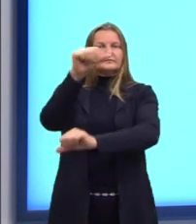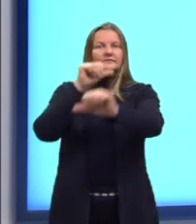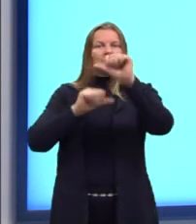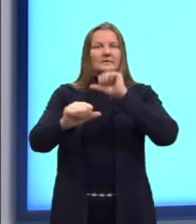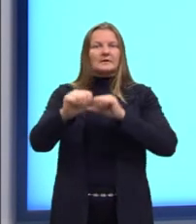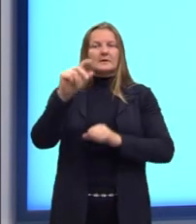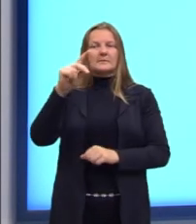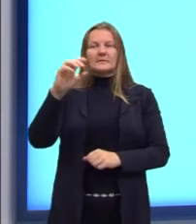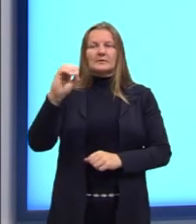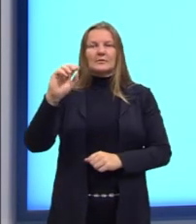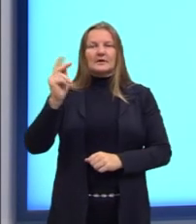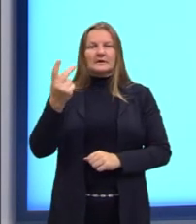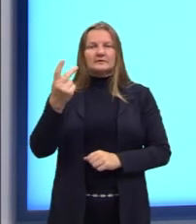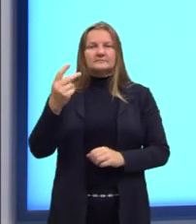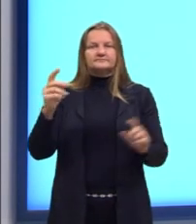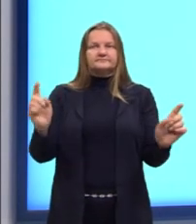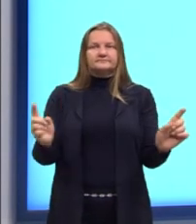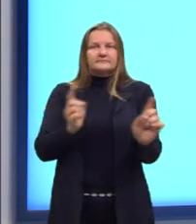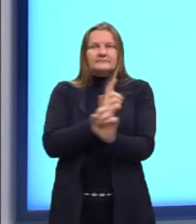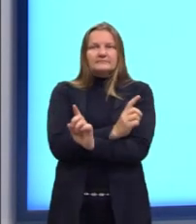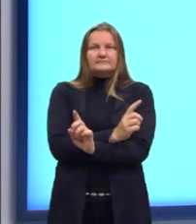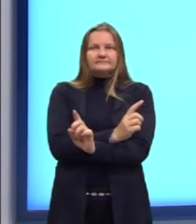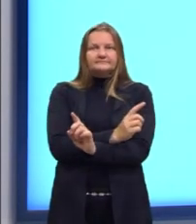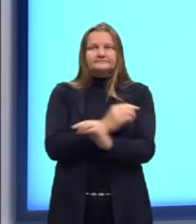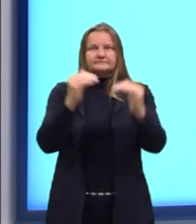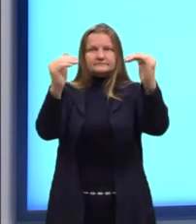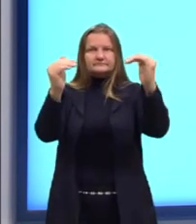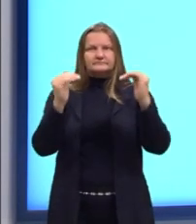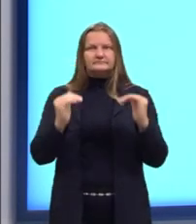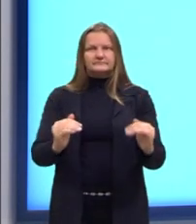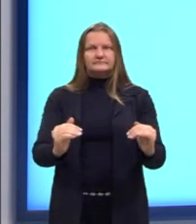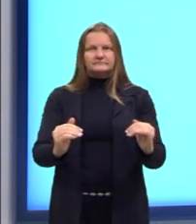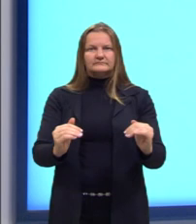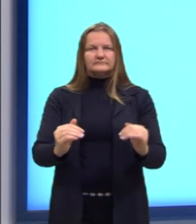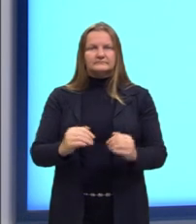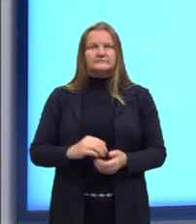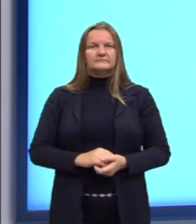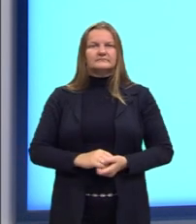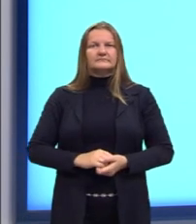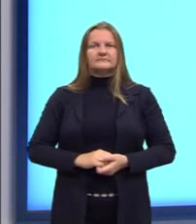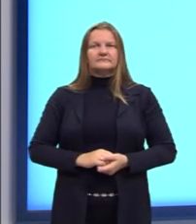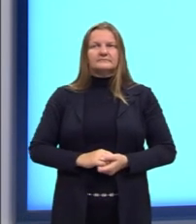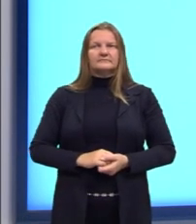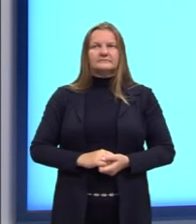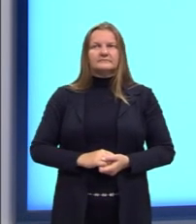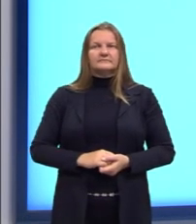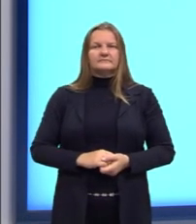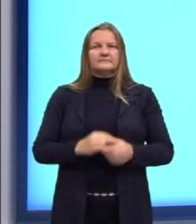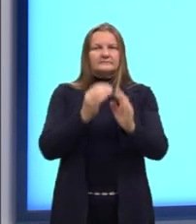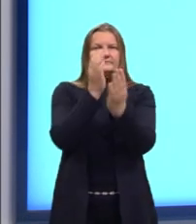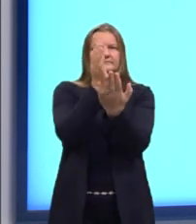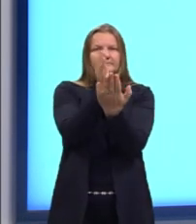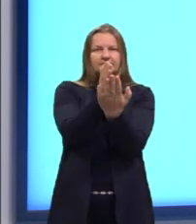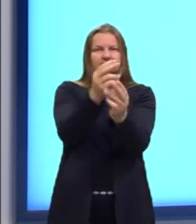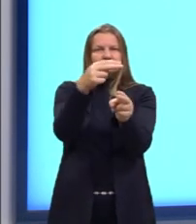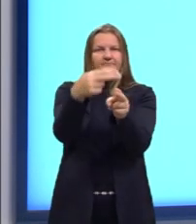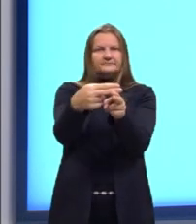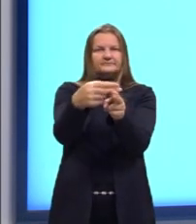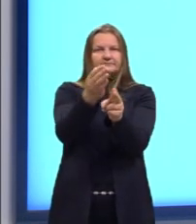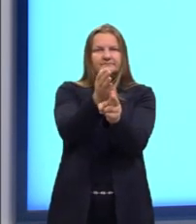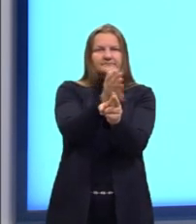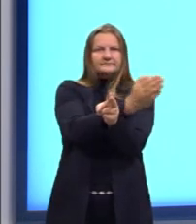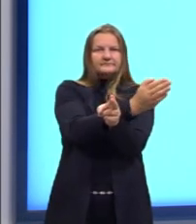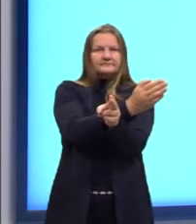pOH der de 8 a 14, daí o meu meio é ácido. E se der de 0 a 6, aí o meu meio é alcalino.